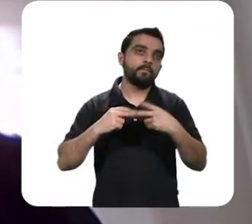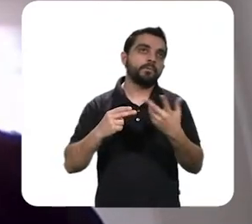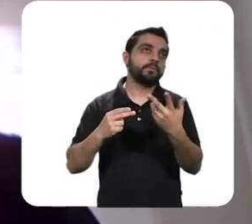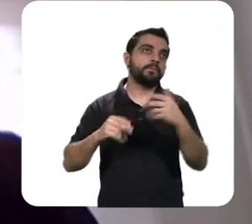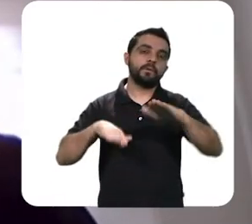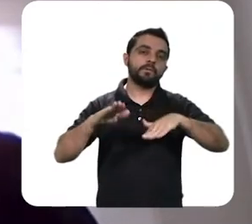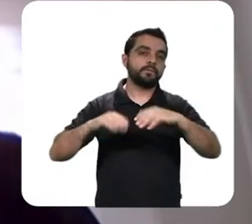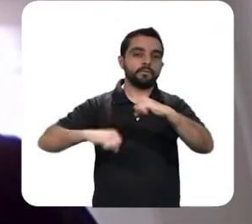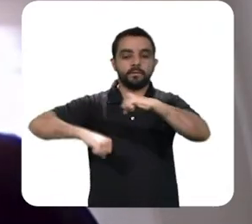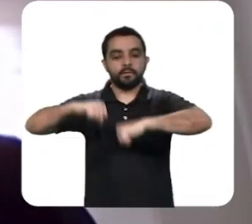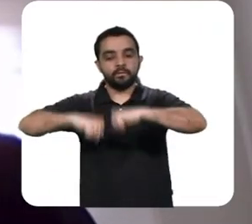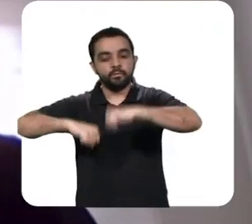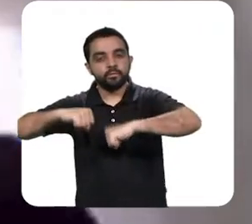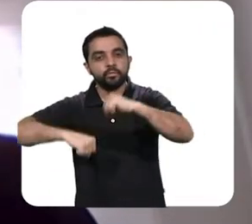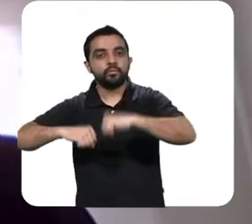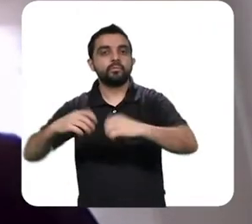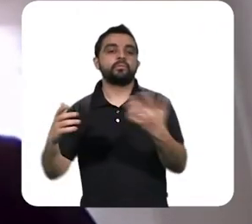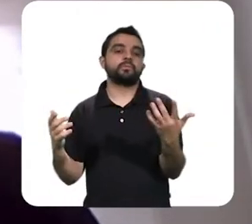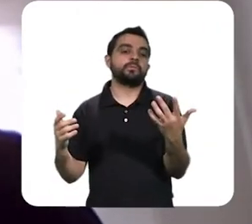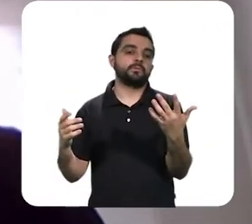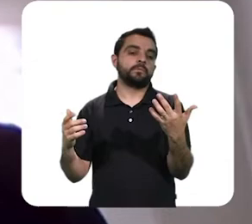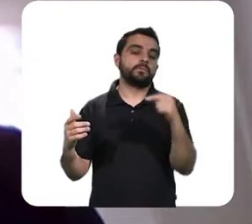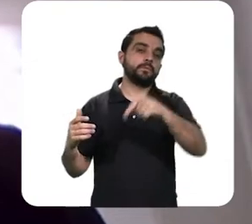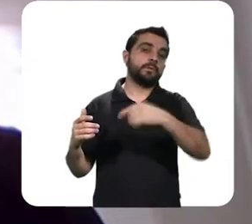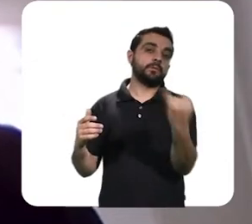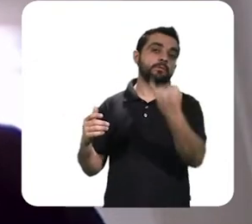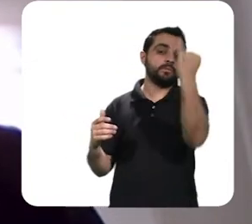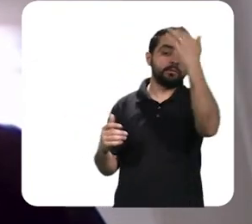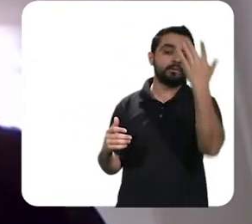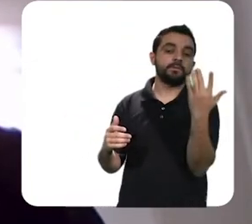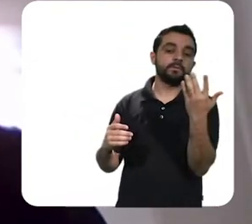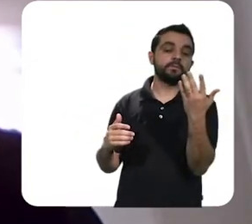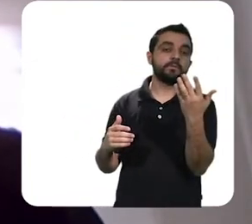seria o elemento chave disso